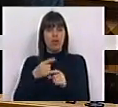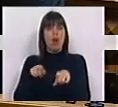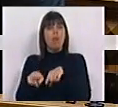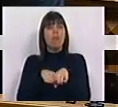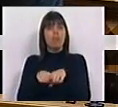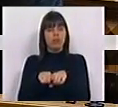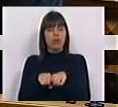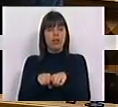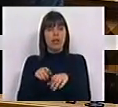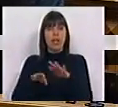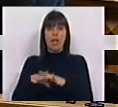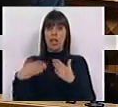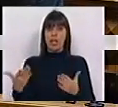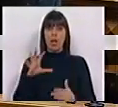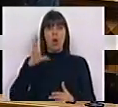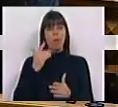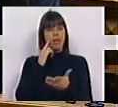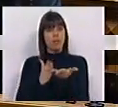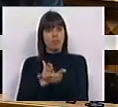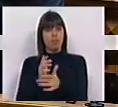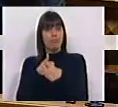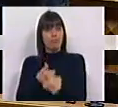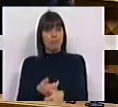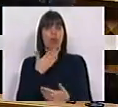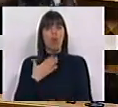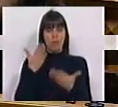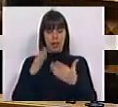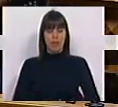política de direita que o país tem seguido. Muito obrigada.